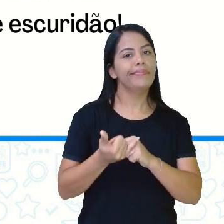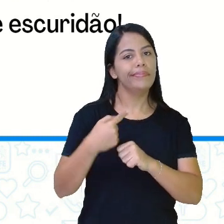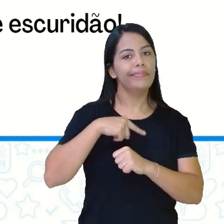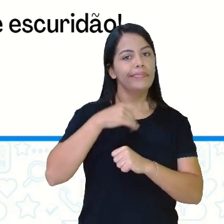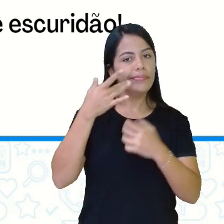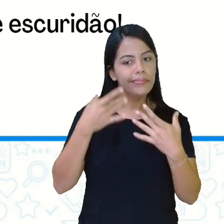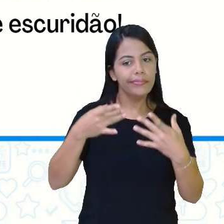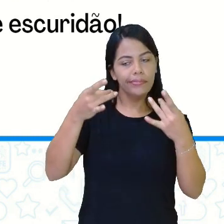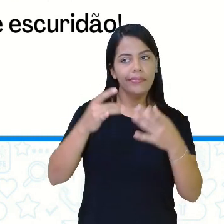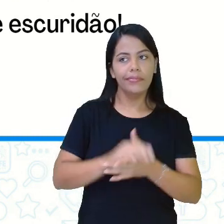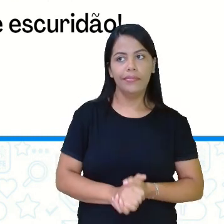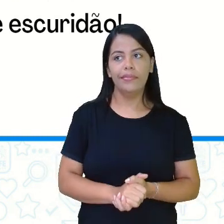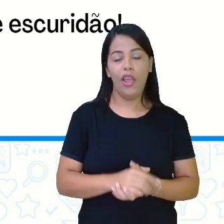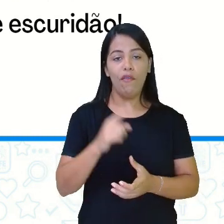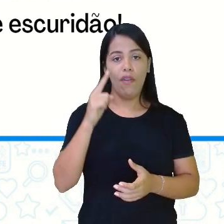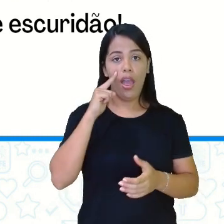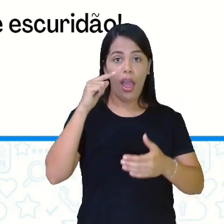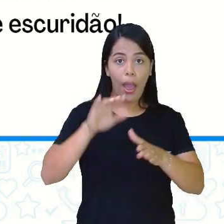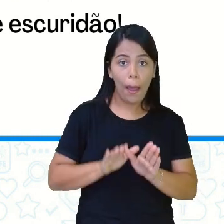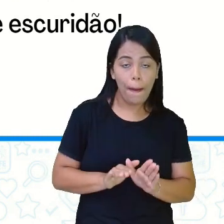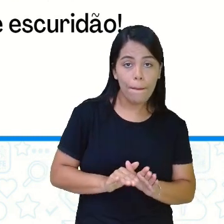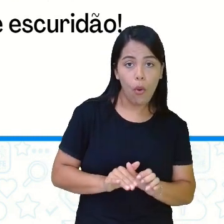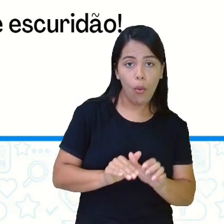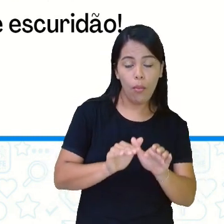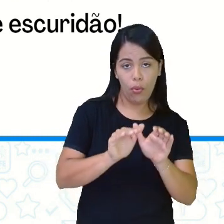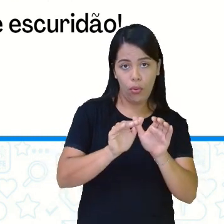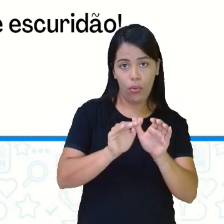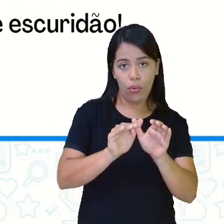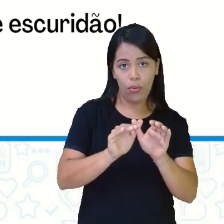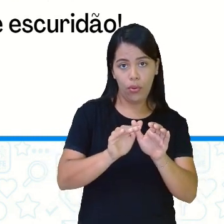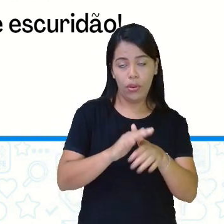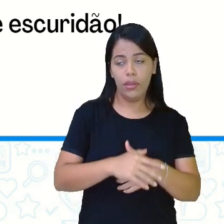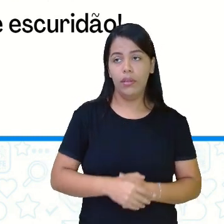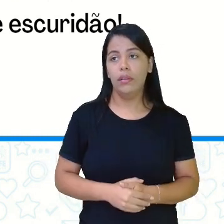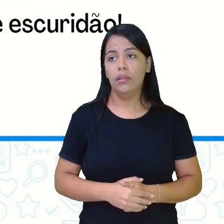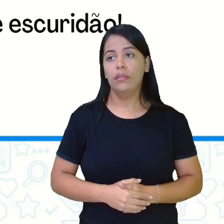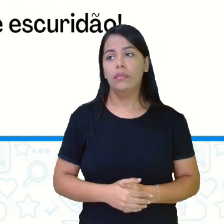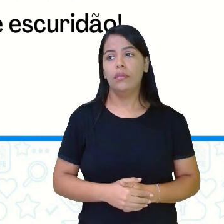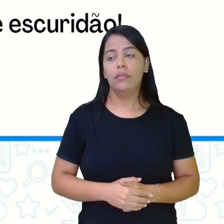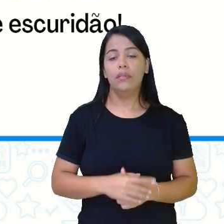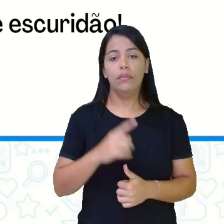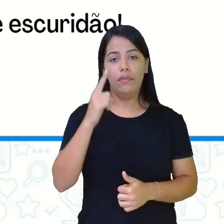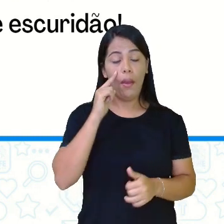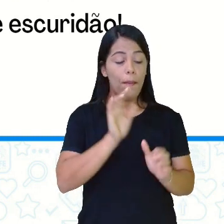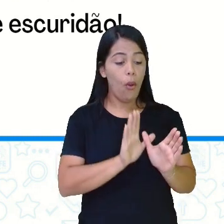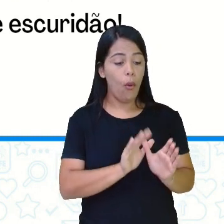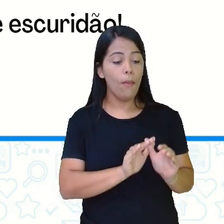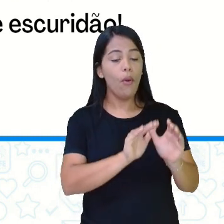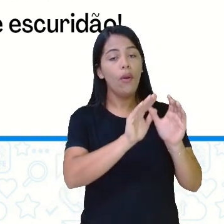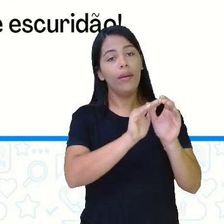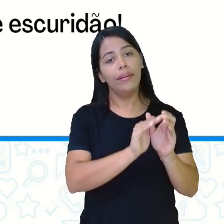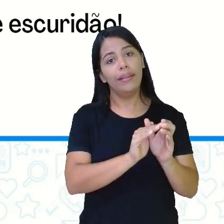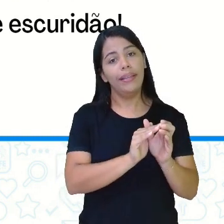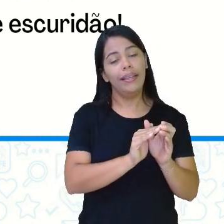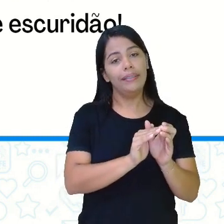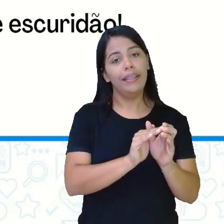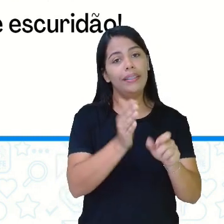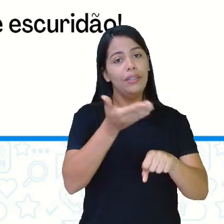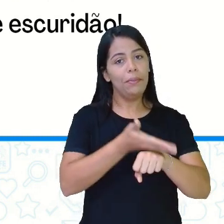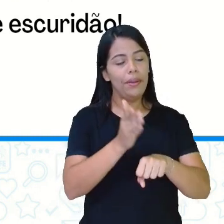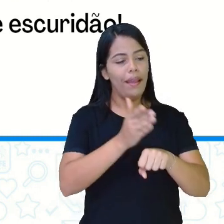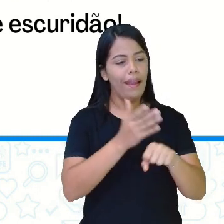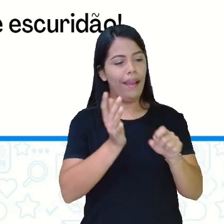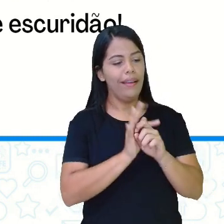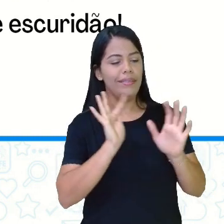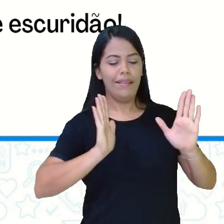As borboletas. As borboletas. Borboletas brancas são alegres e